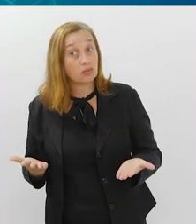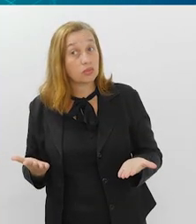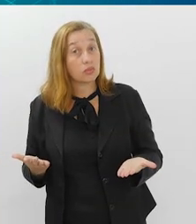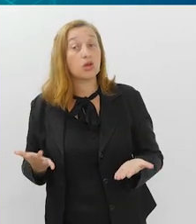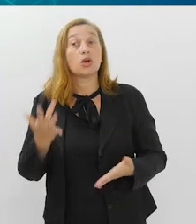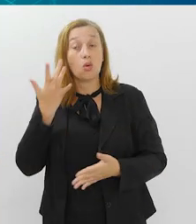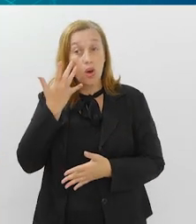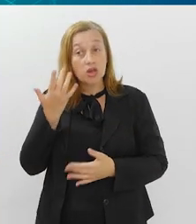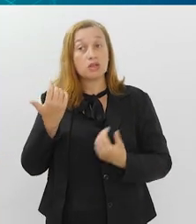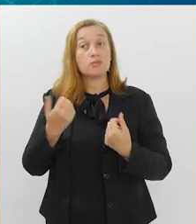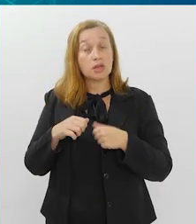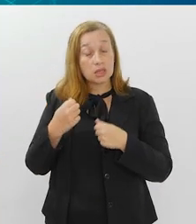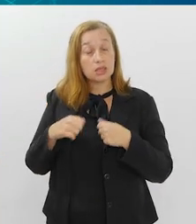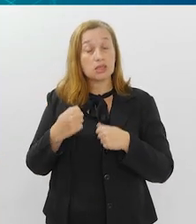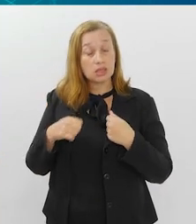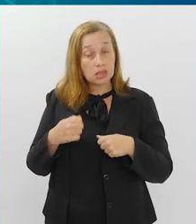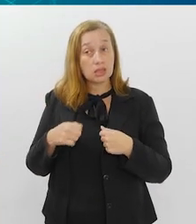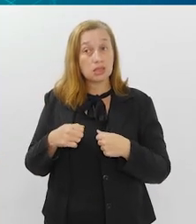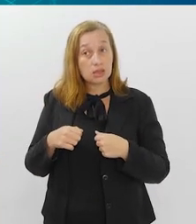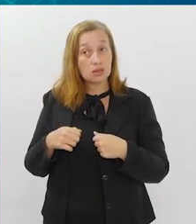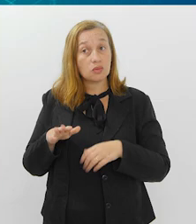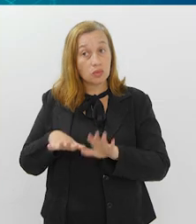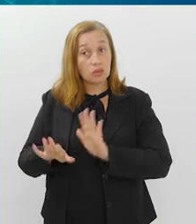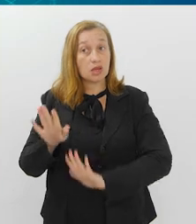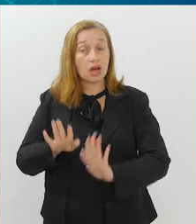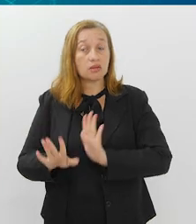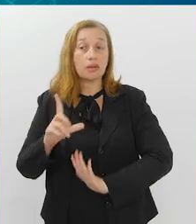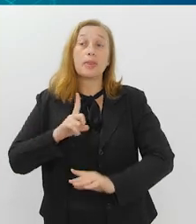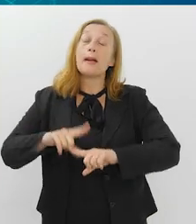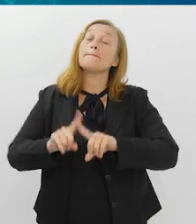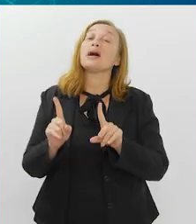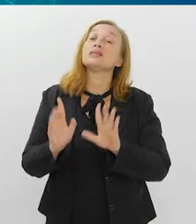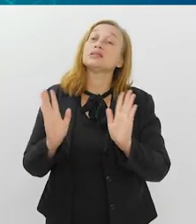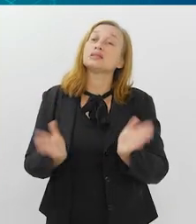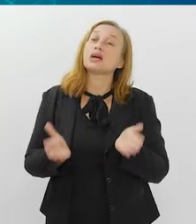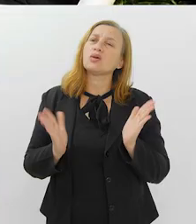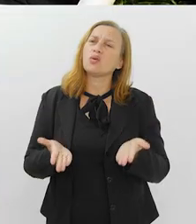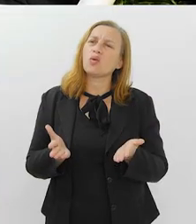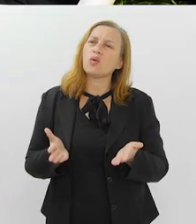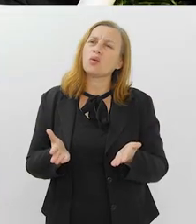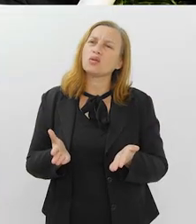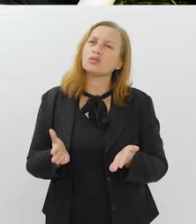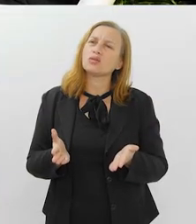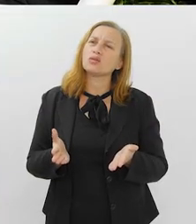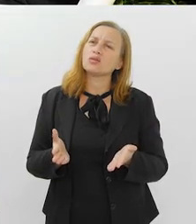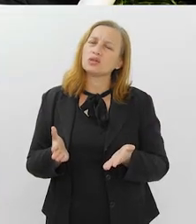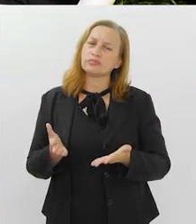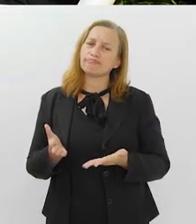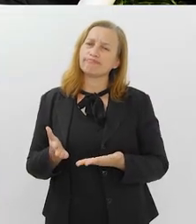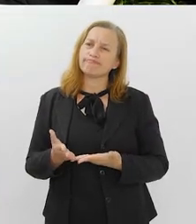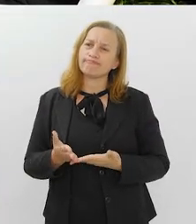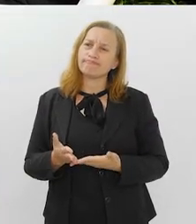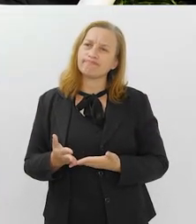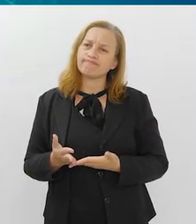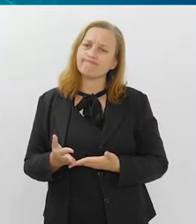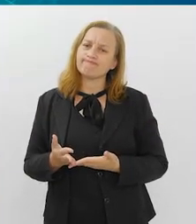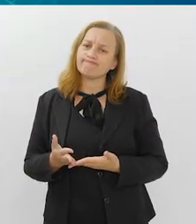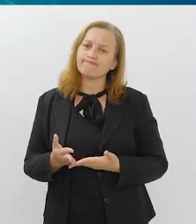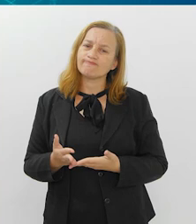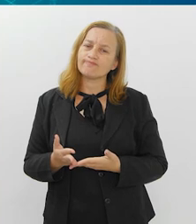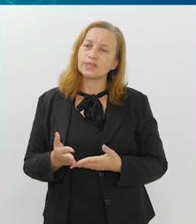acho que precisa levar isso em consideração. Agora, eu gosto de dizer o seguinte, é,